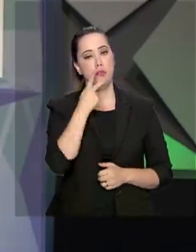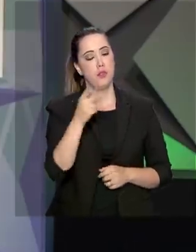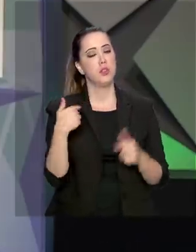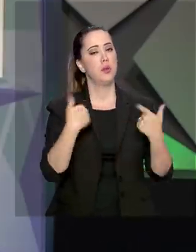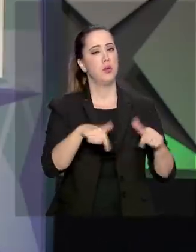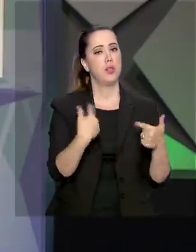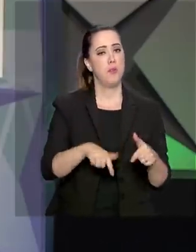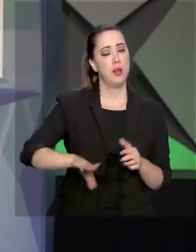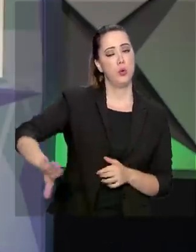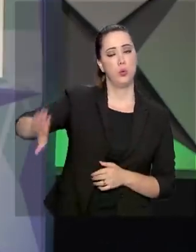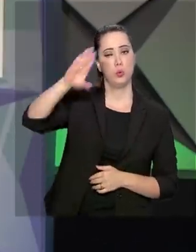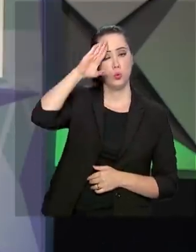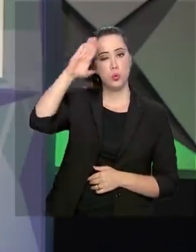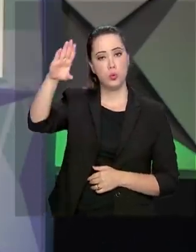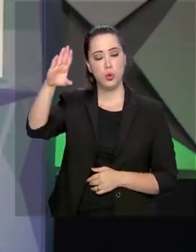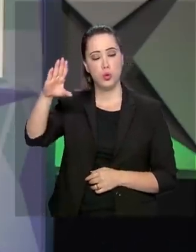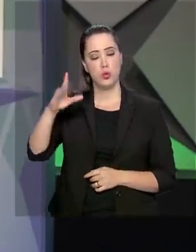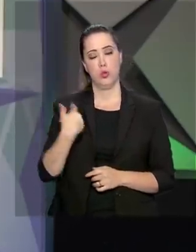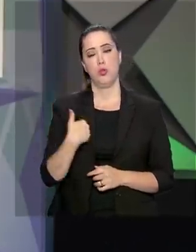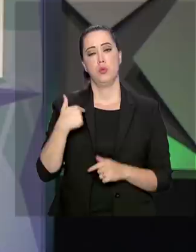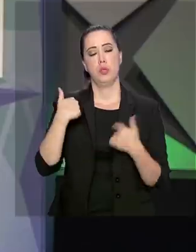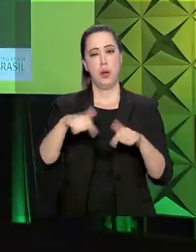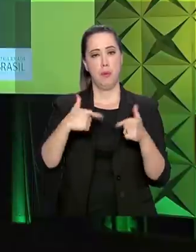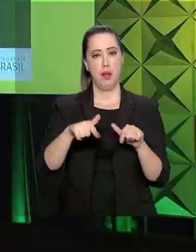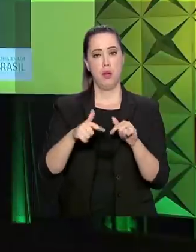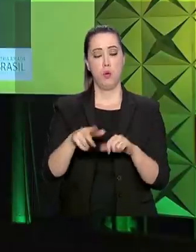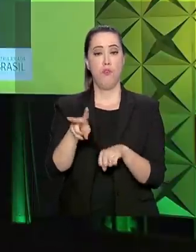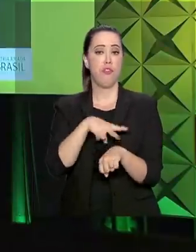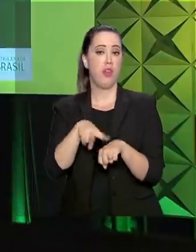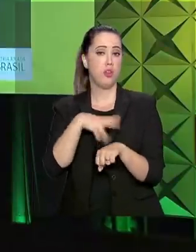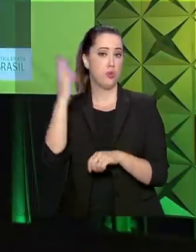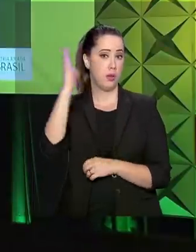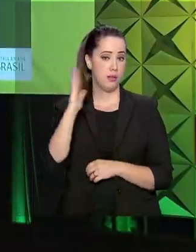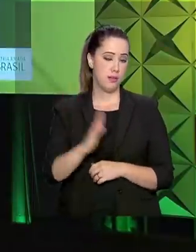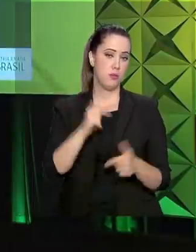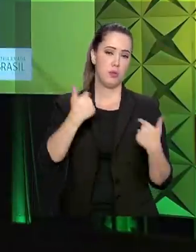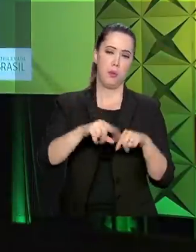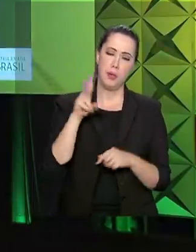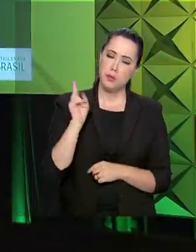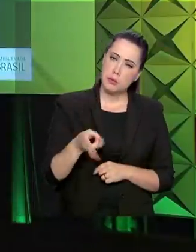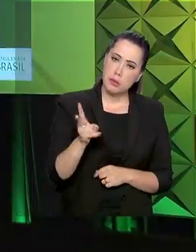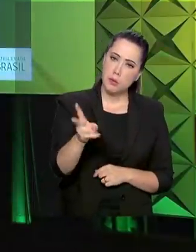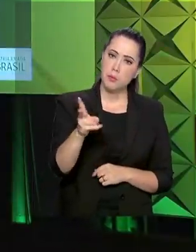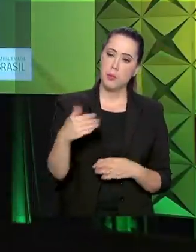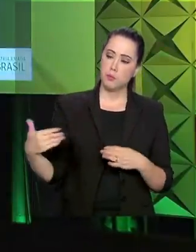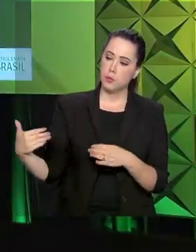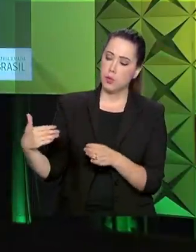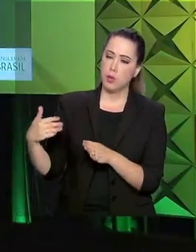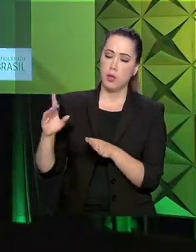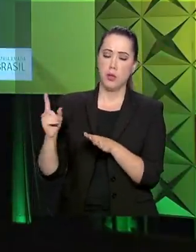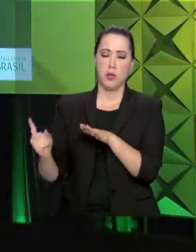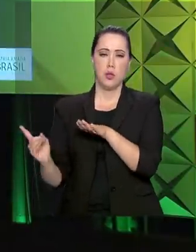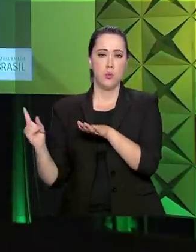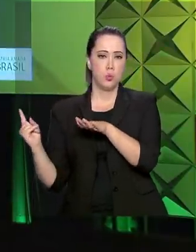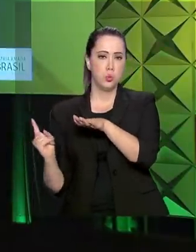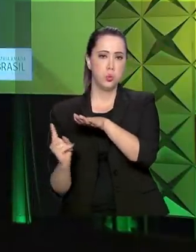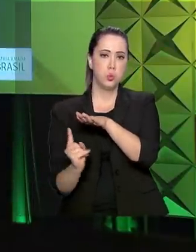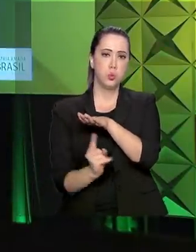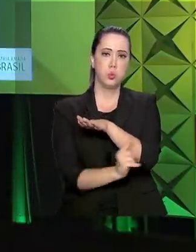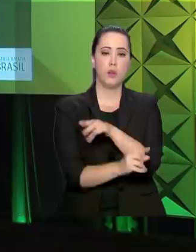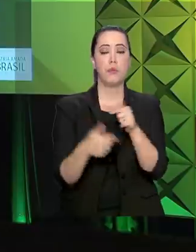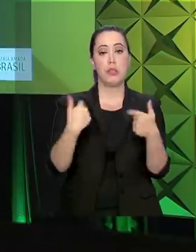da Força Nacional com a Operação Verde Brasil, operações permanentes nas fronteiras, ações em